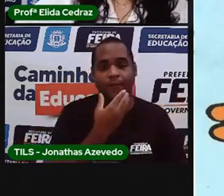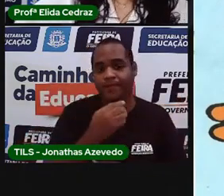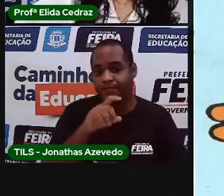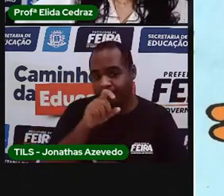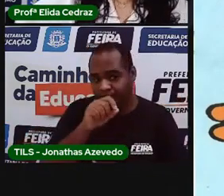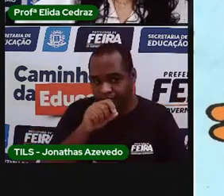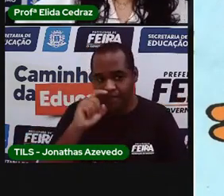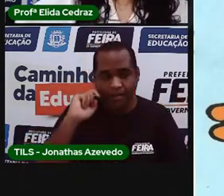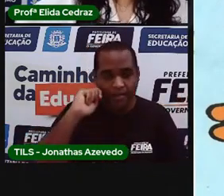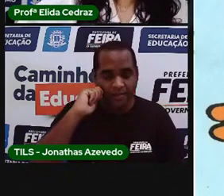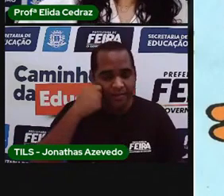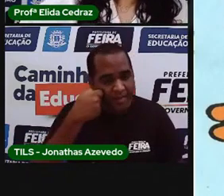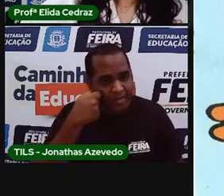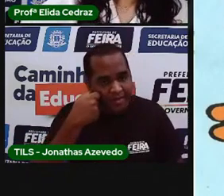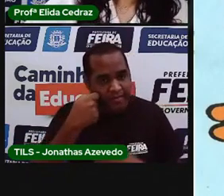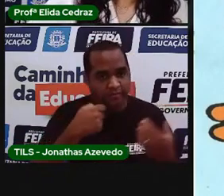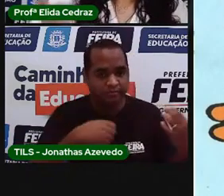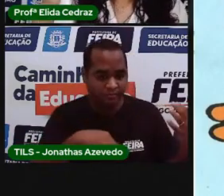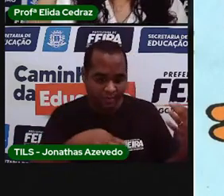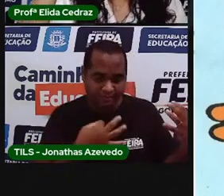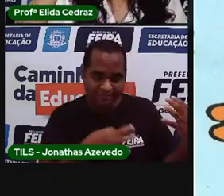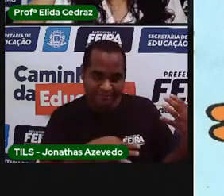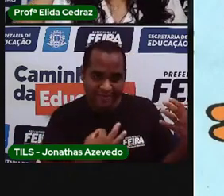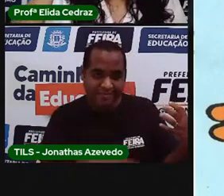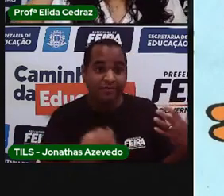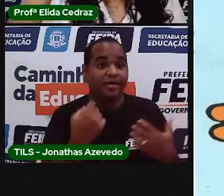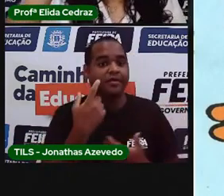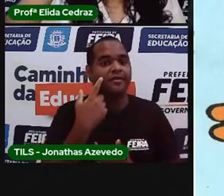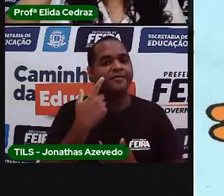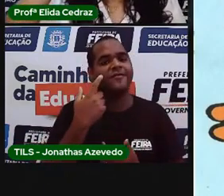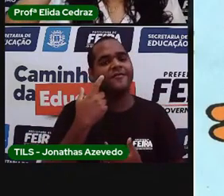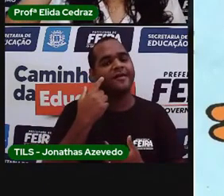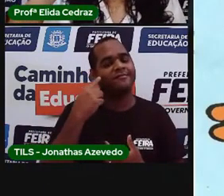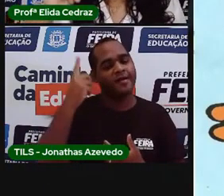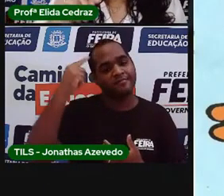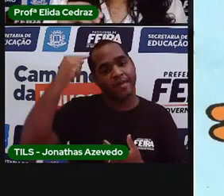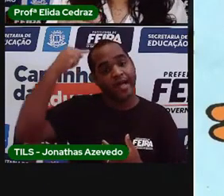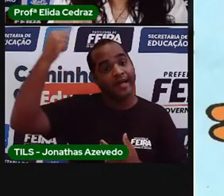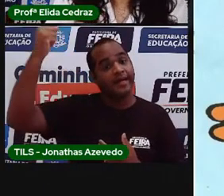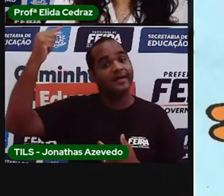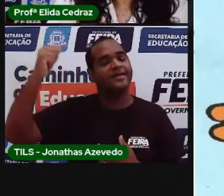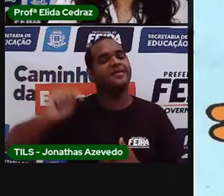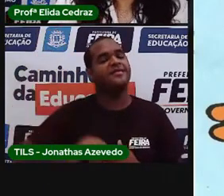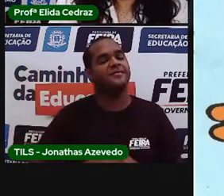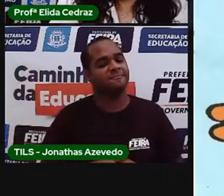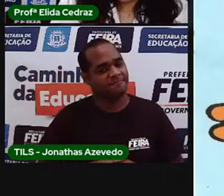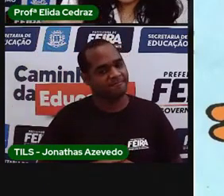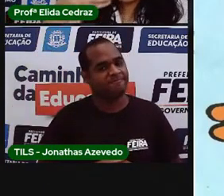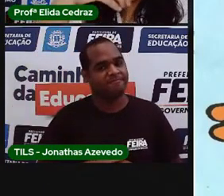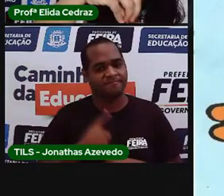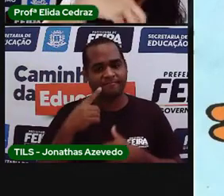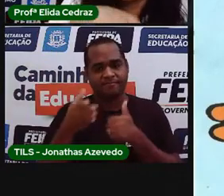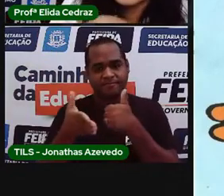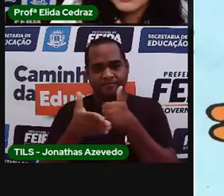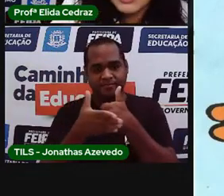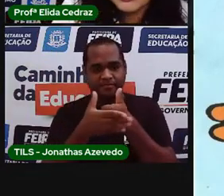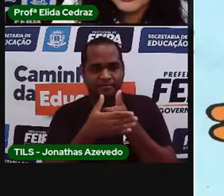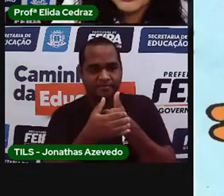afinando seu violão, teve uma ideia. Se escondeu